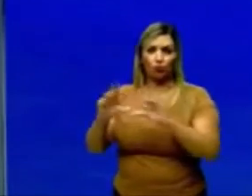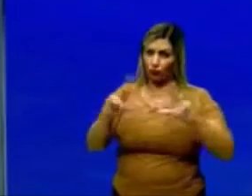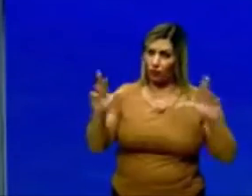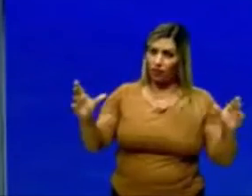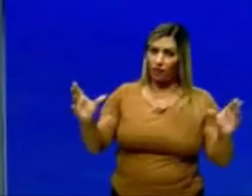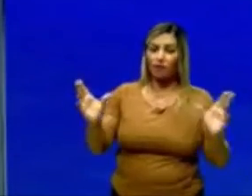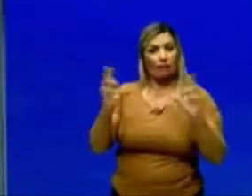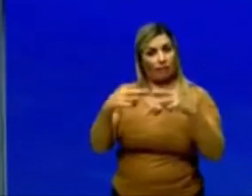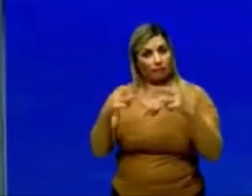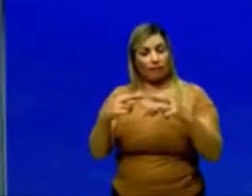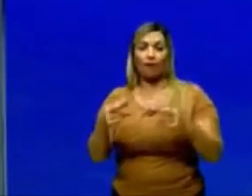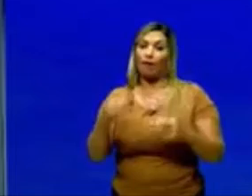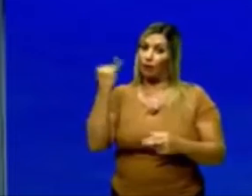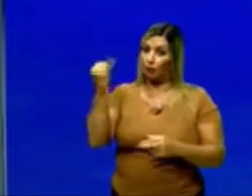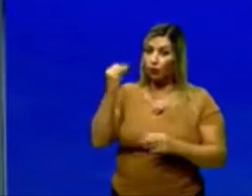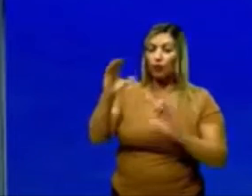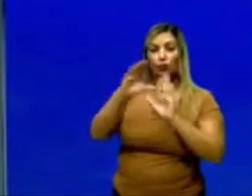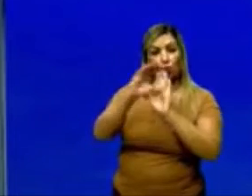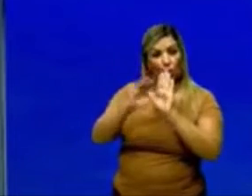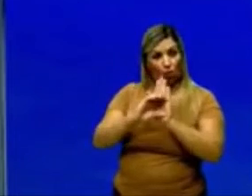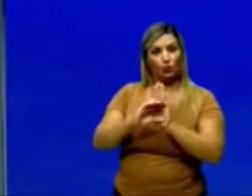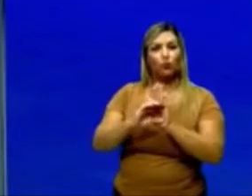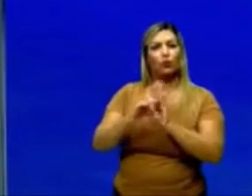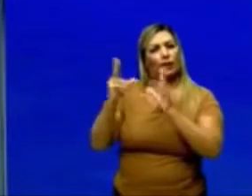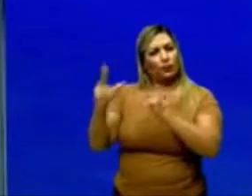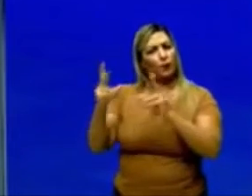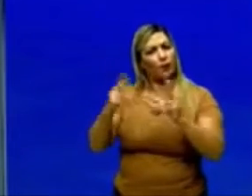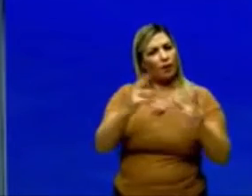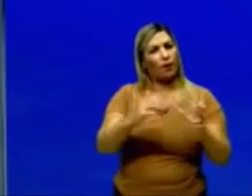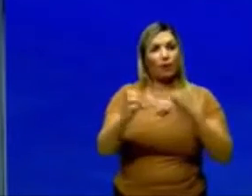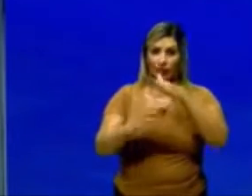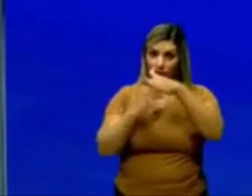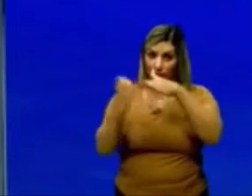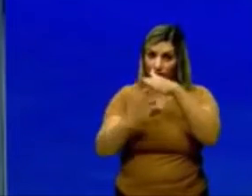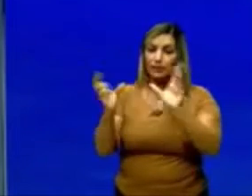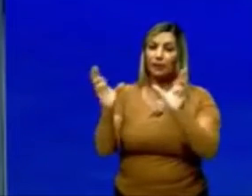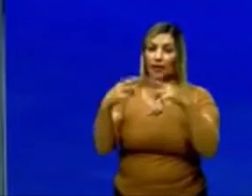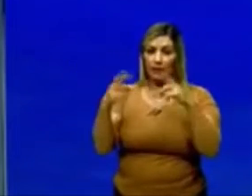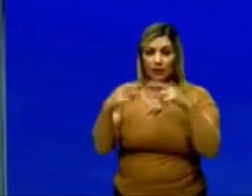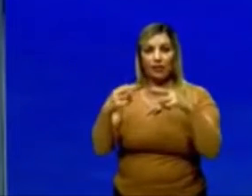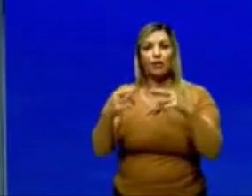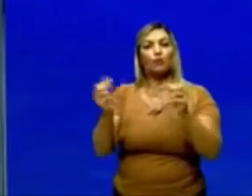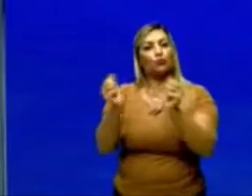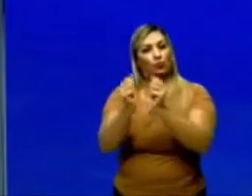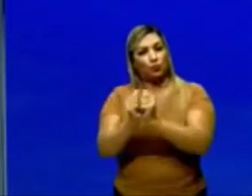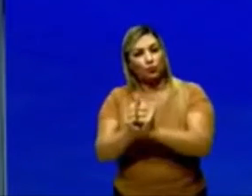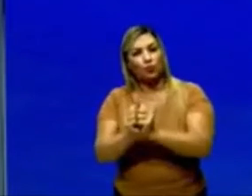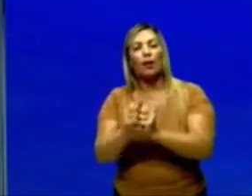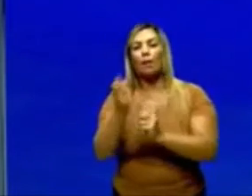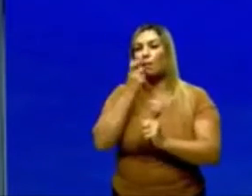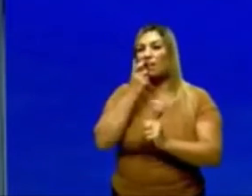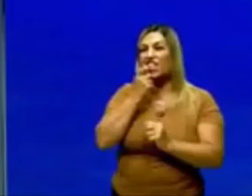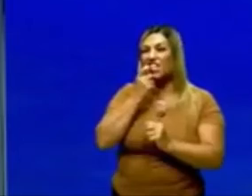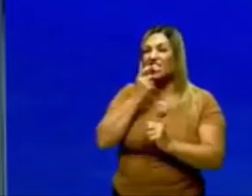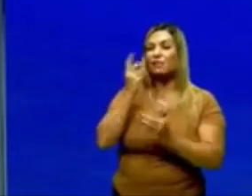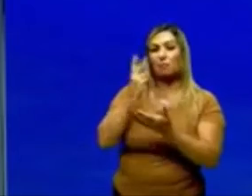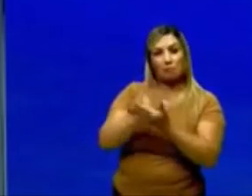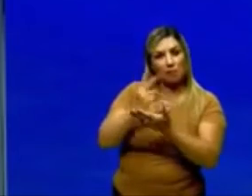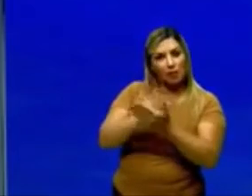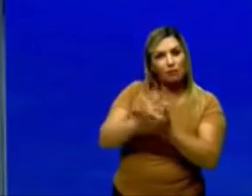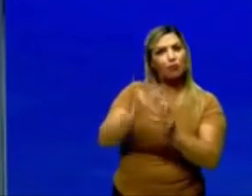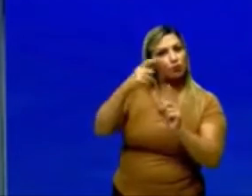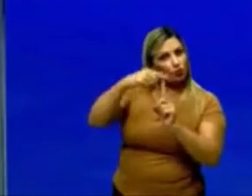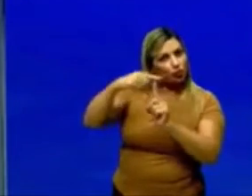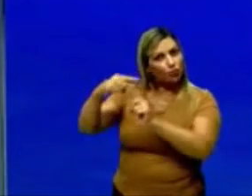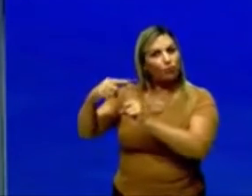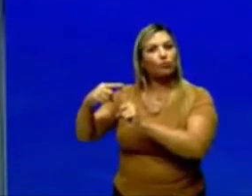isso que é importante esses códigos, para quê? Para que as empresas de reciclagem possam juntar plásticos de mesma composição e possa,